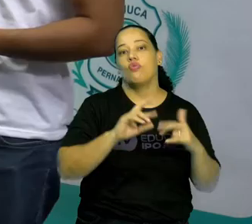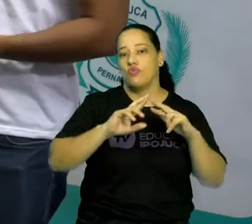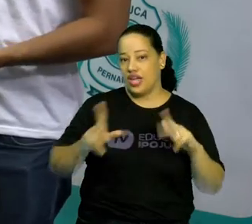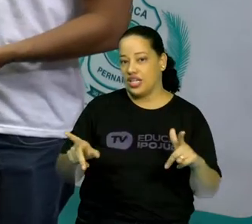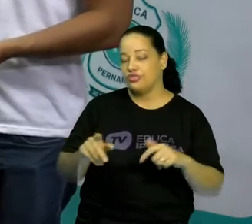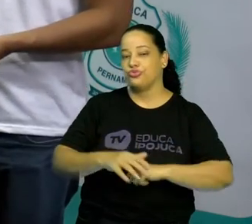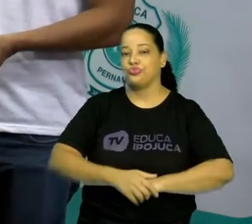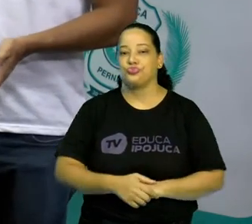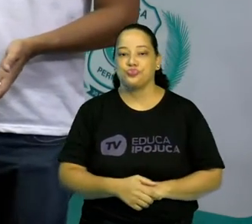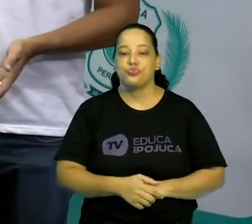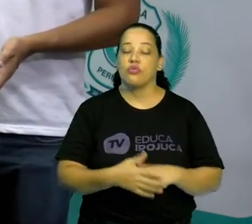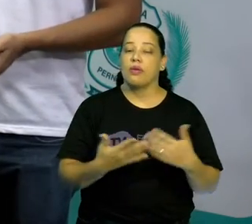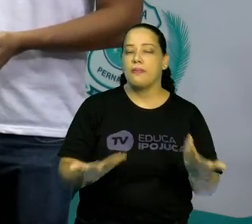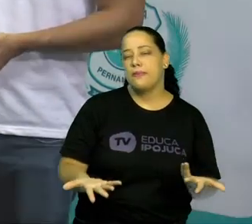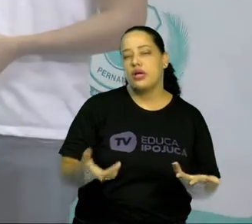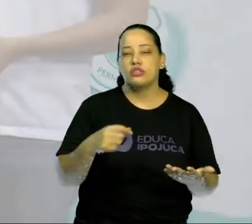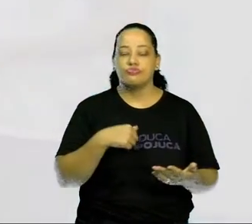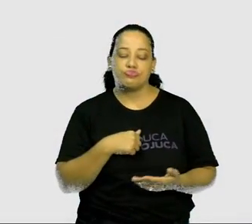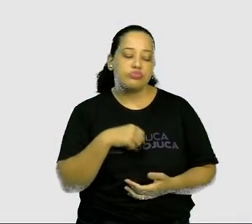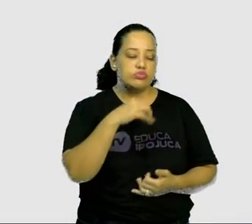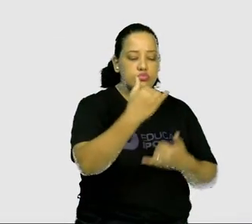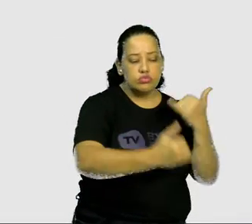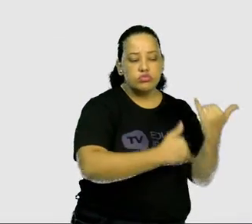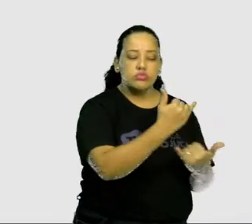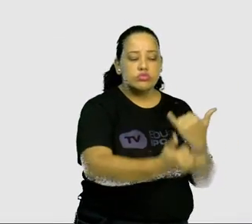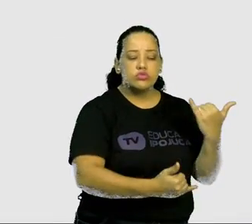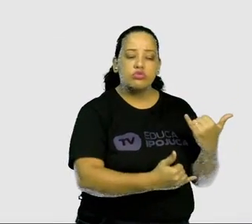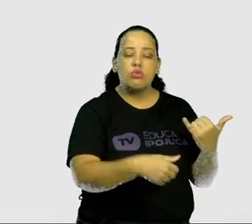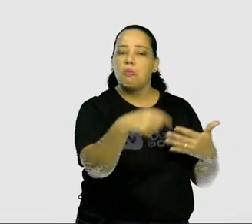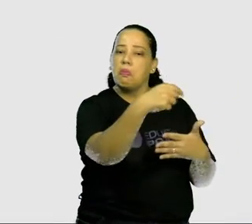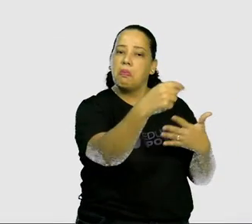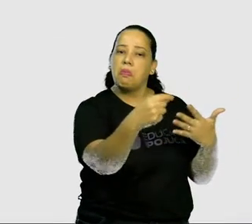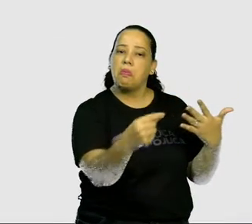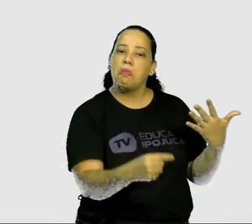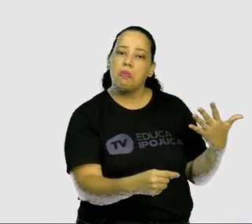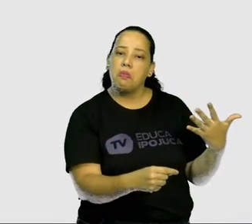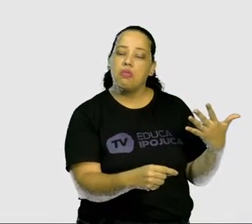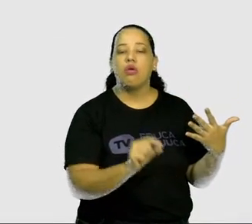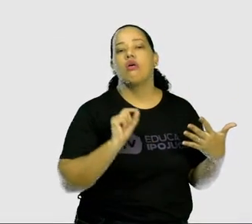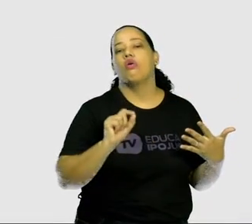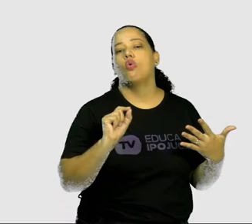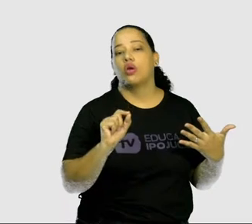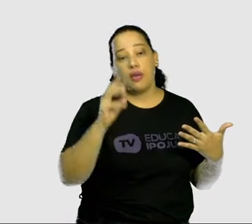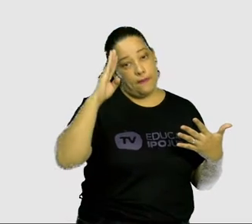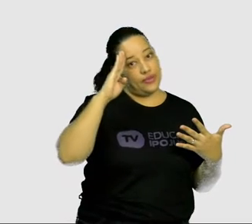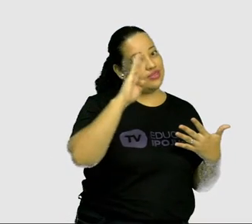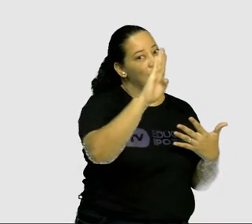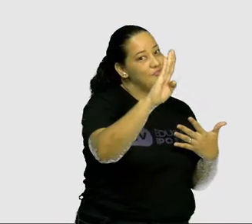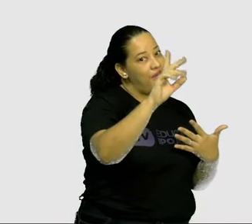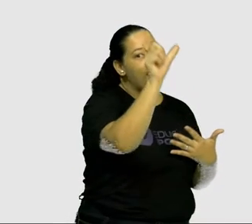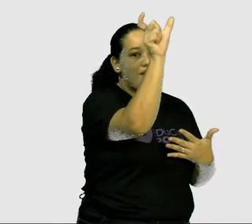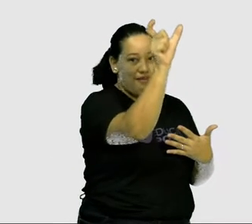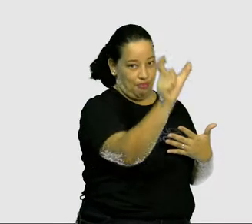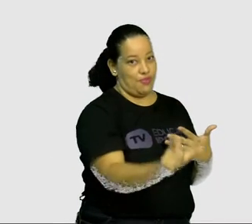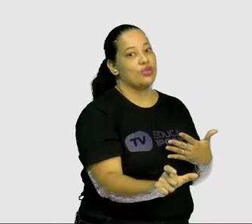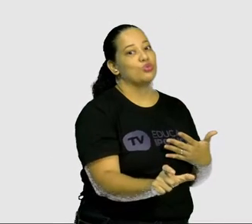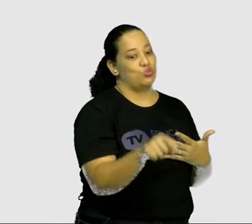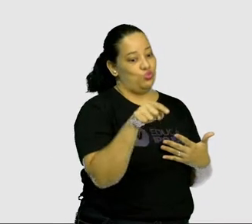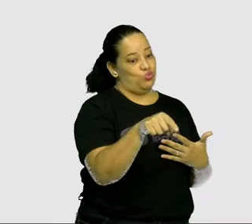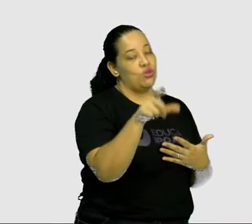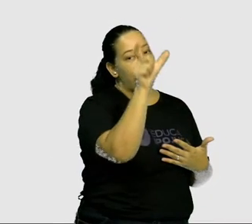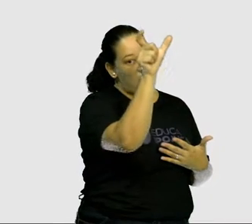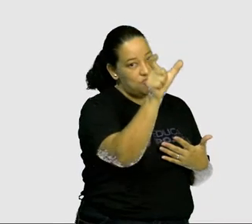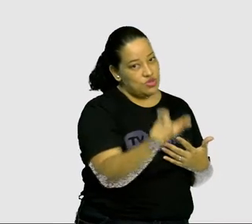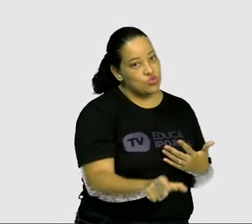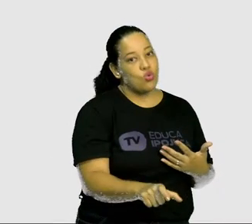E quais são os elementos de um jogo? O primeiro elemento, claro, principal é o jogador. Além